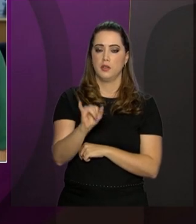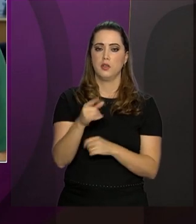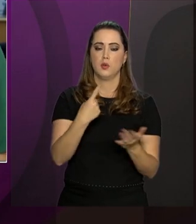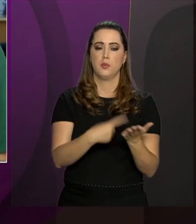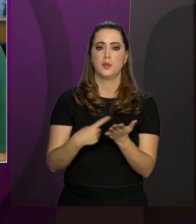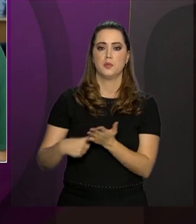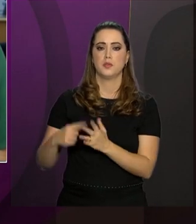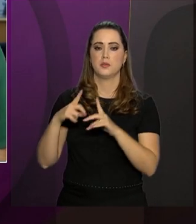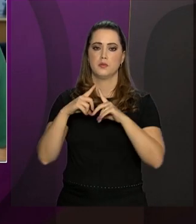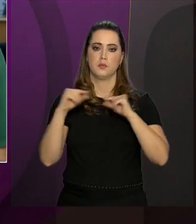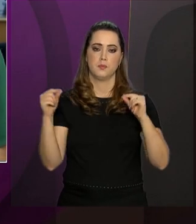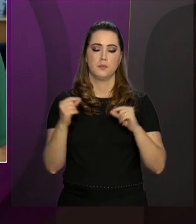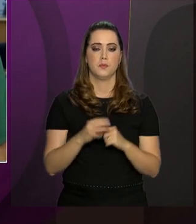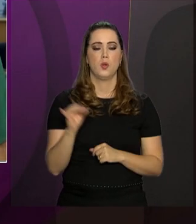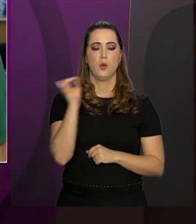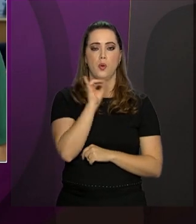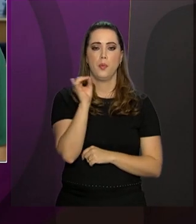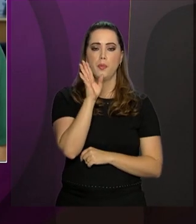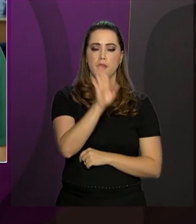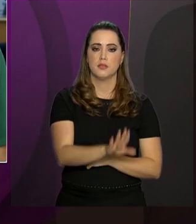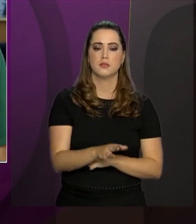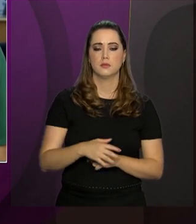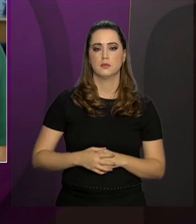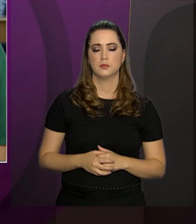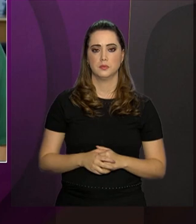aí na capital do país Boa tarde, Dani